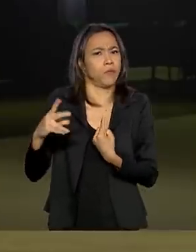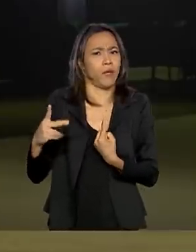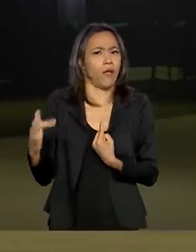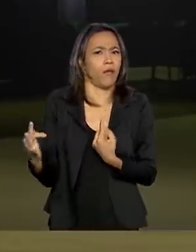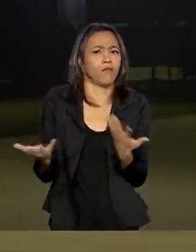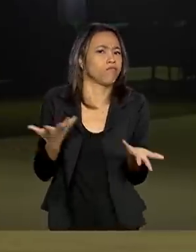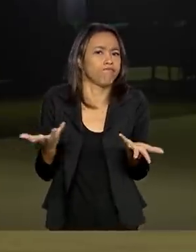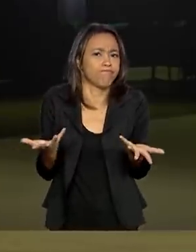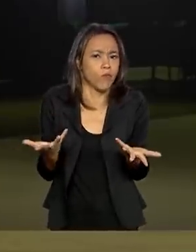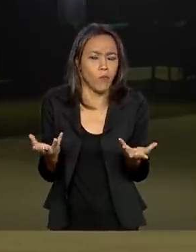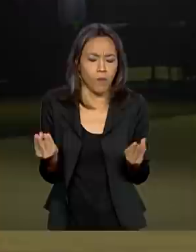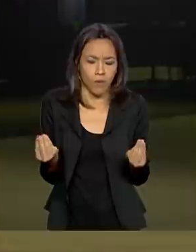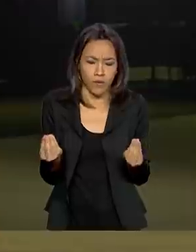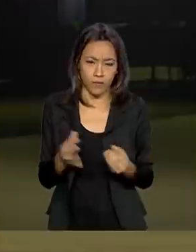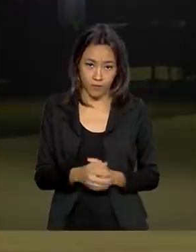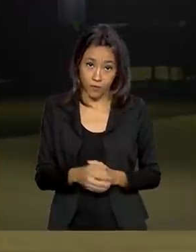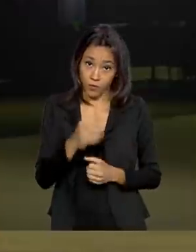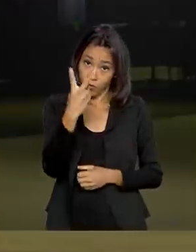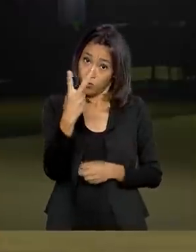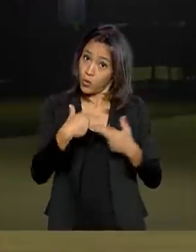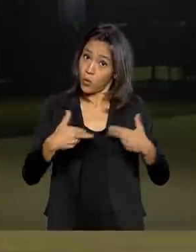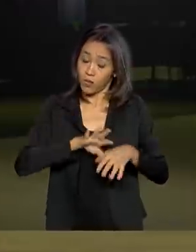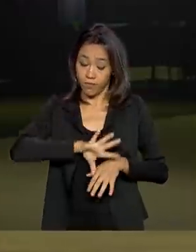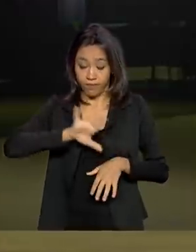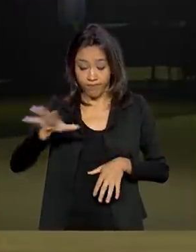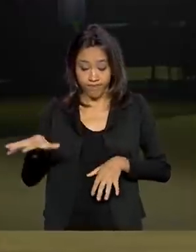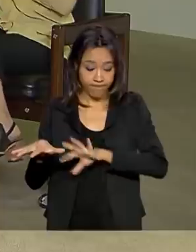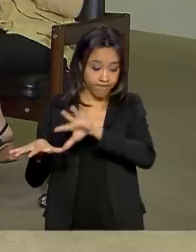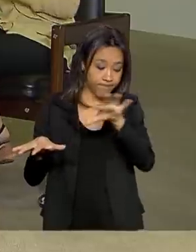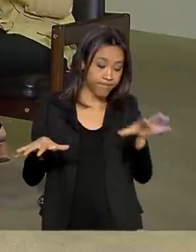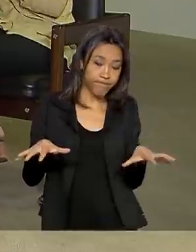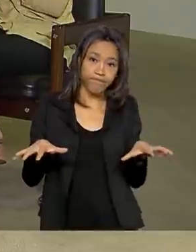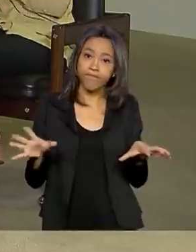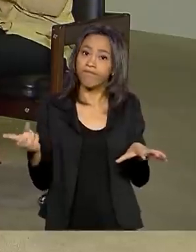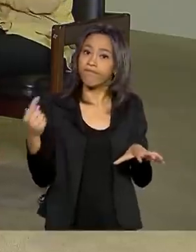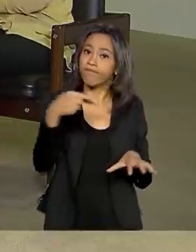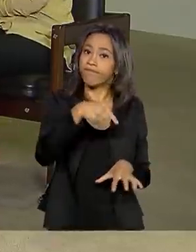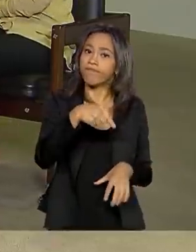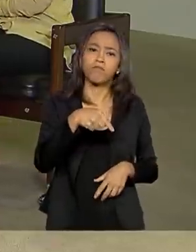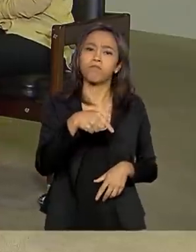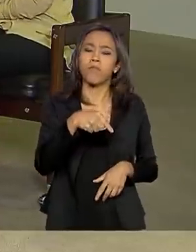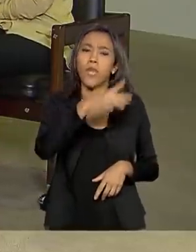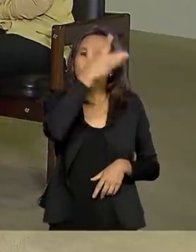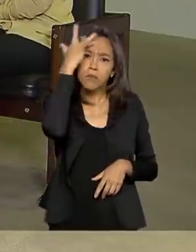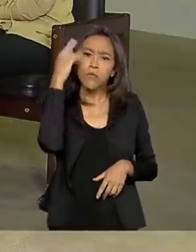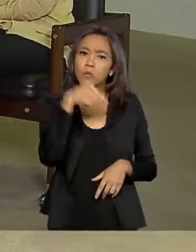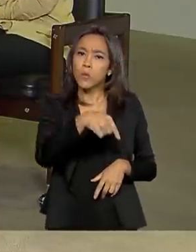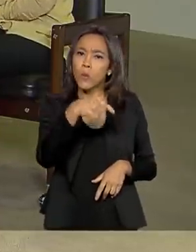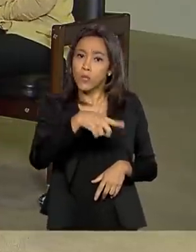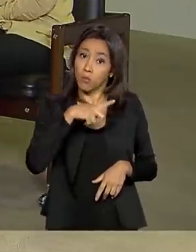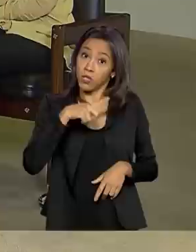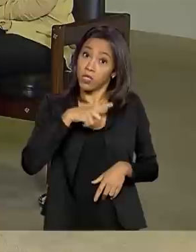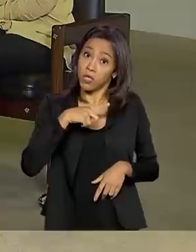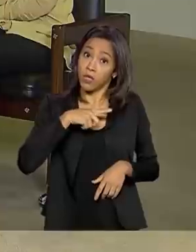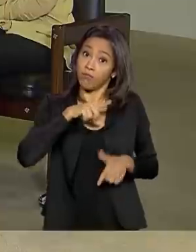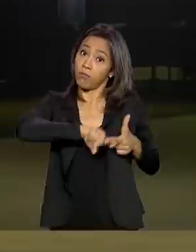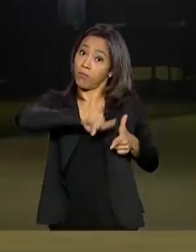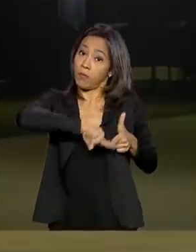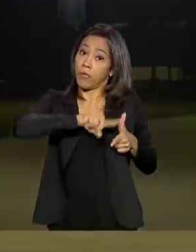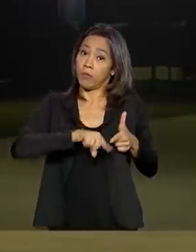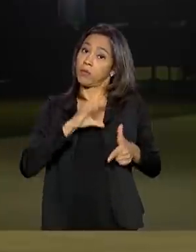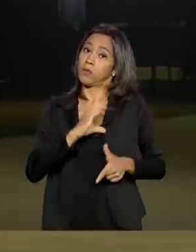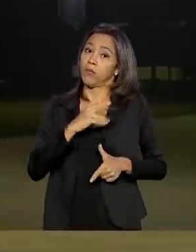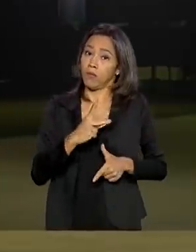ministro? Bom, são duas coisas, né? Primeiro, as pessoas podem ter alguma restrição do seu CPF